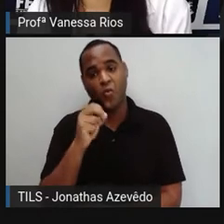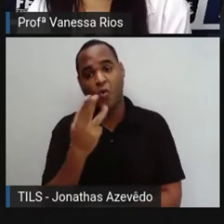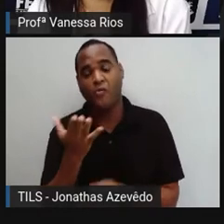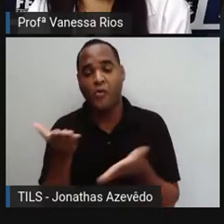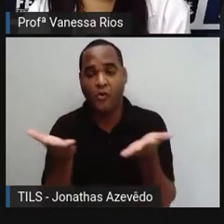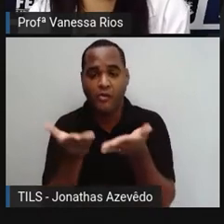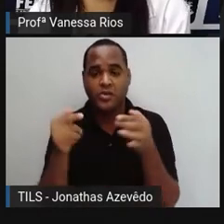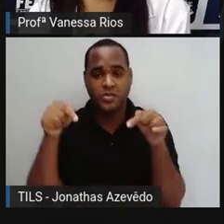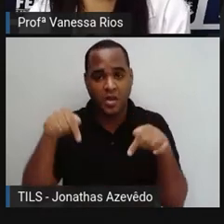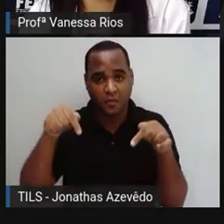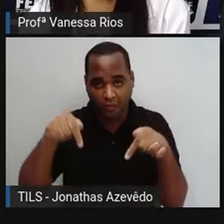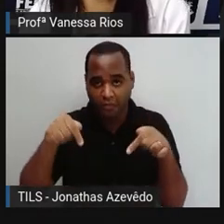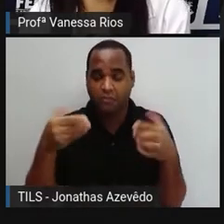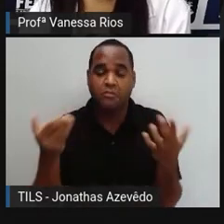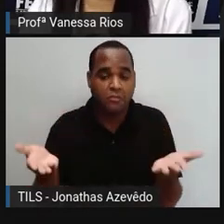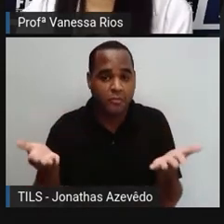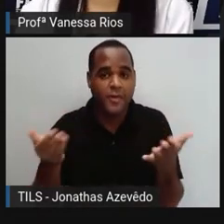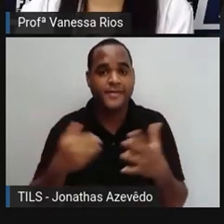do presente?